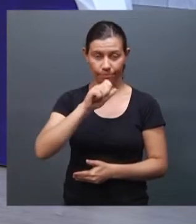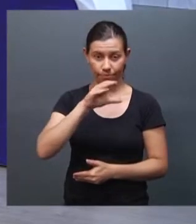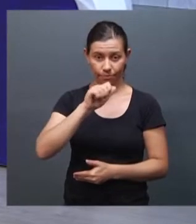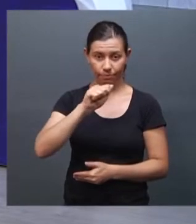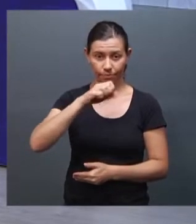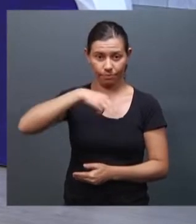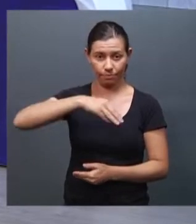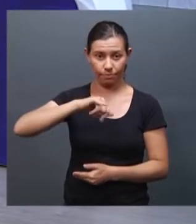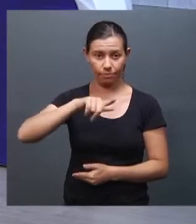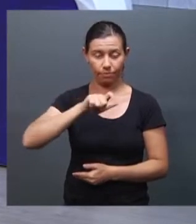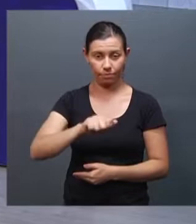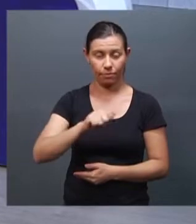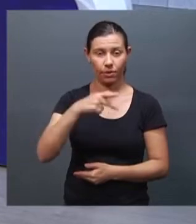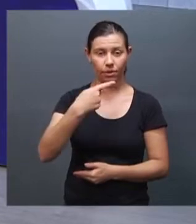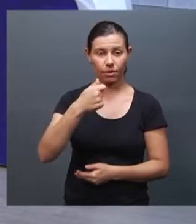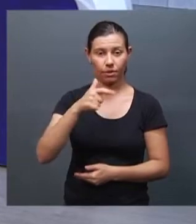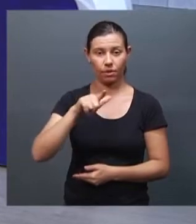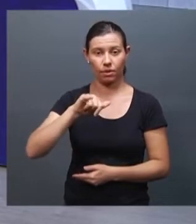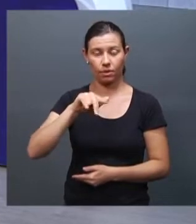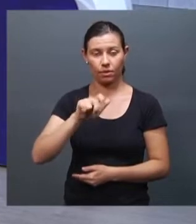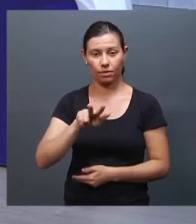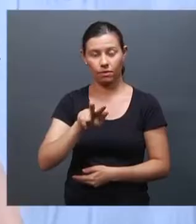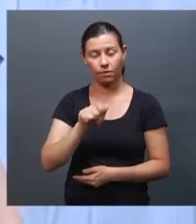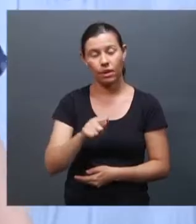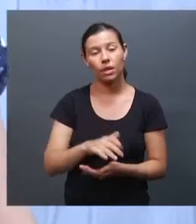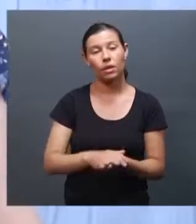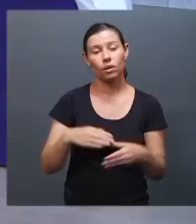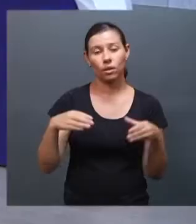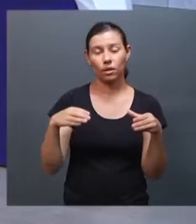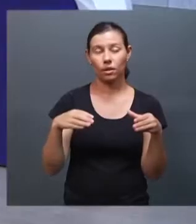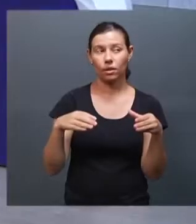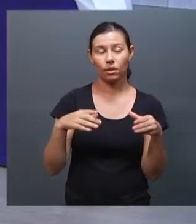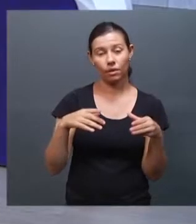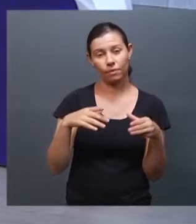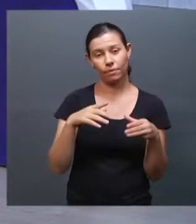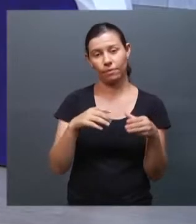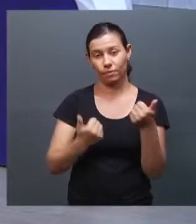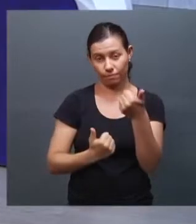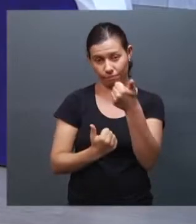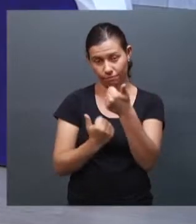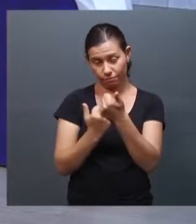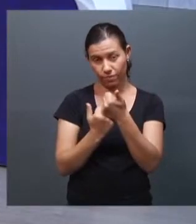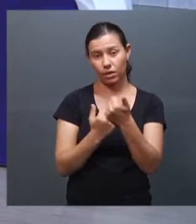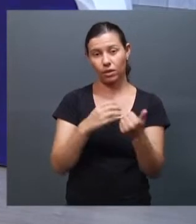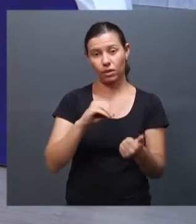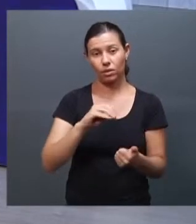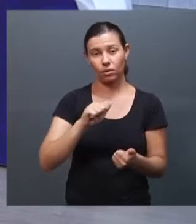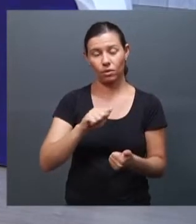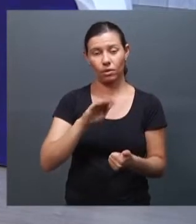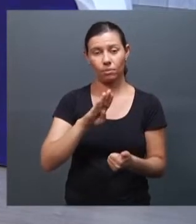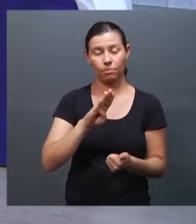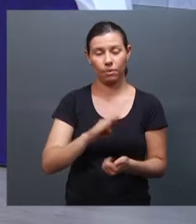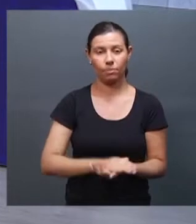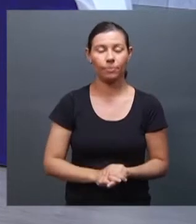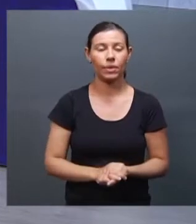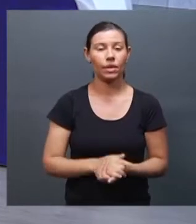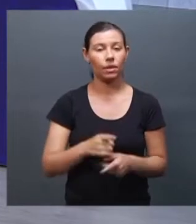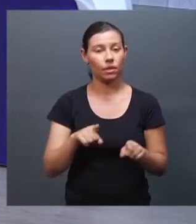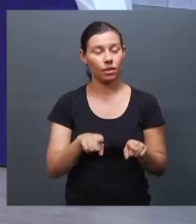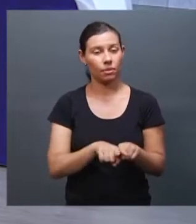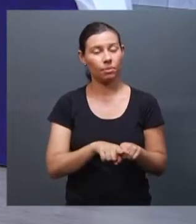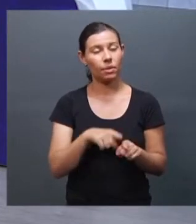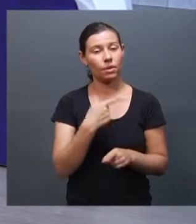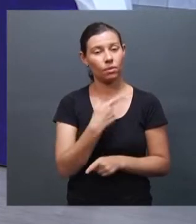da UAB de Uberlândia. Boa noite, Camila, muito obrigada. E a Flávia Teixeira, professora da Faculdade de Medicina da UFU e